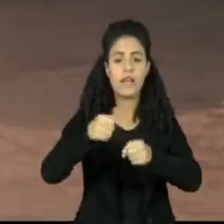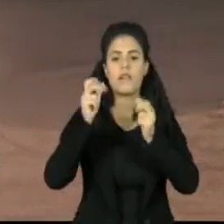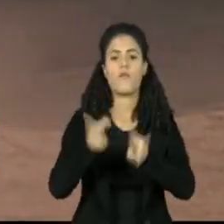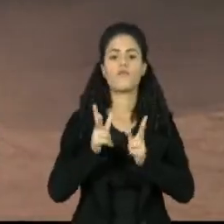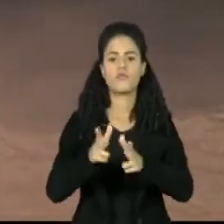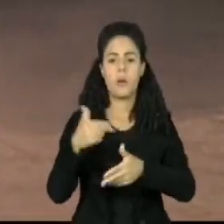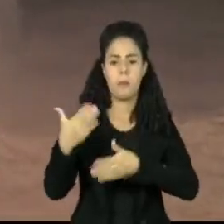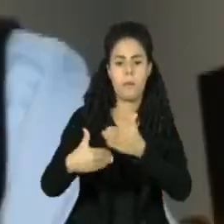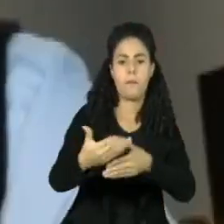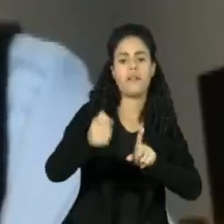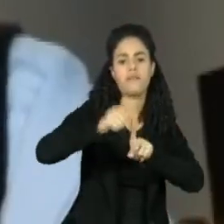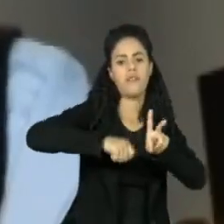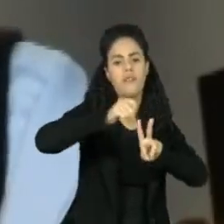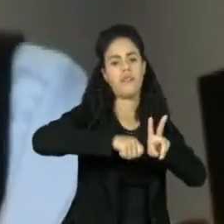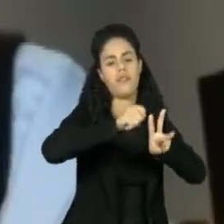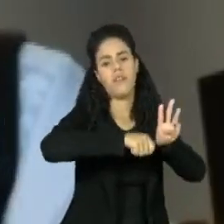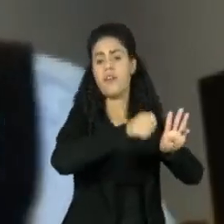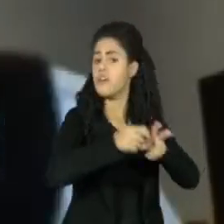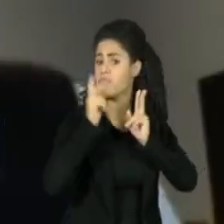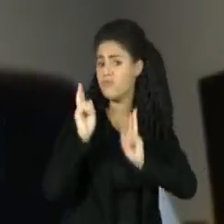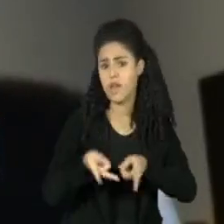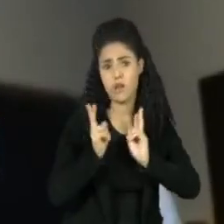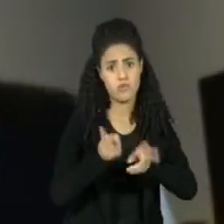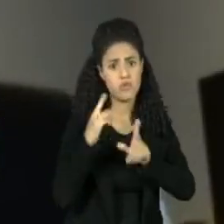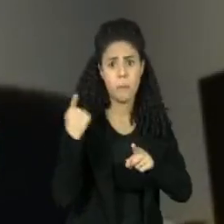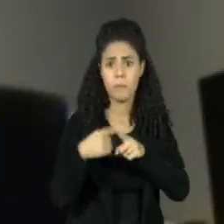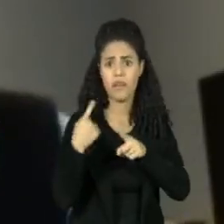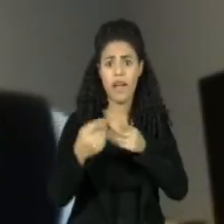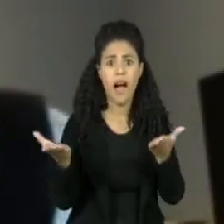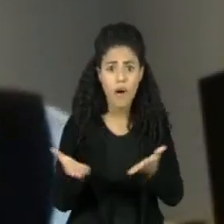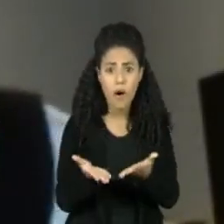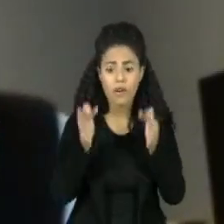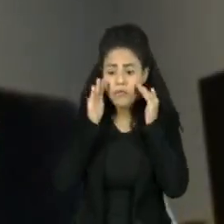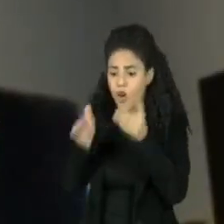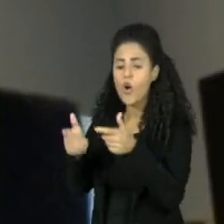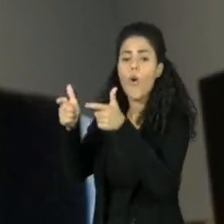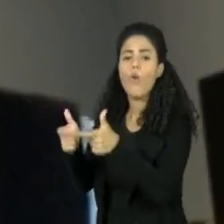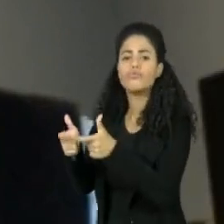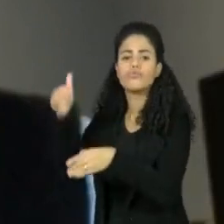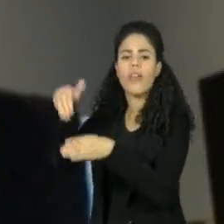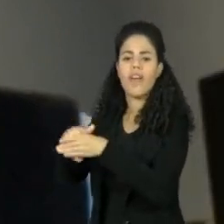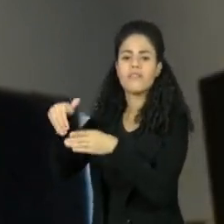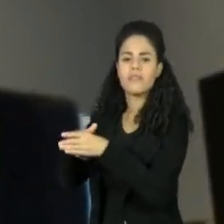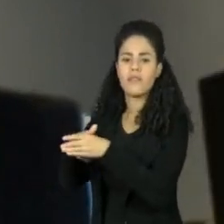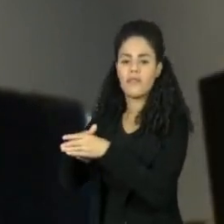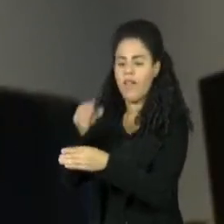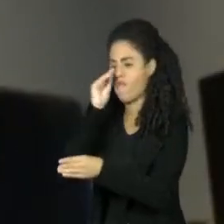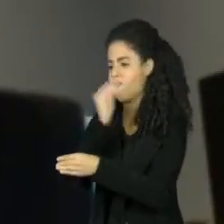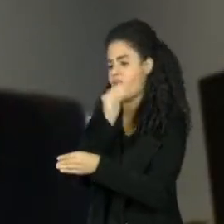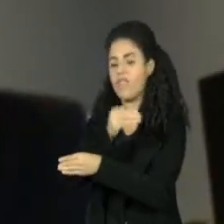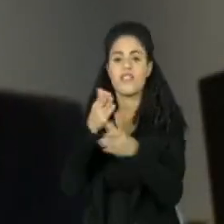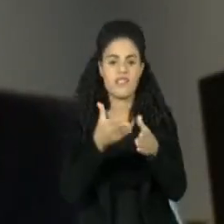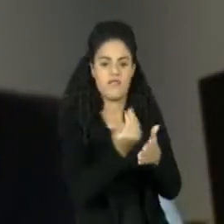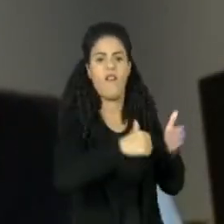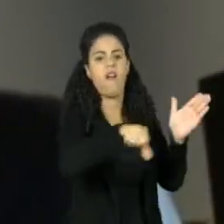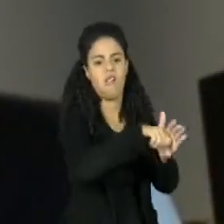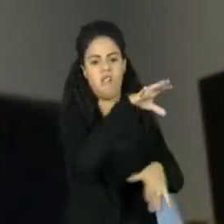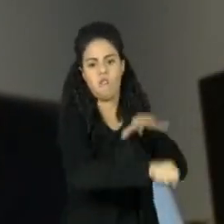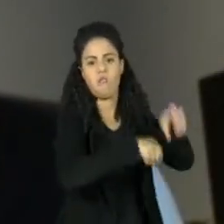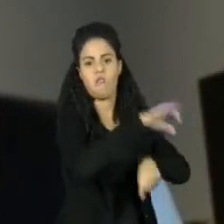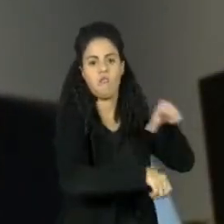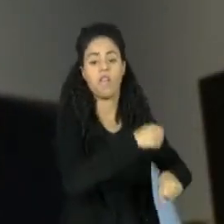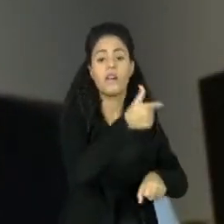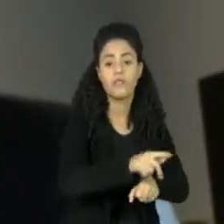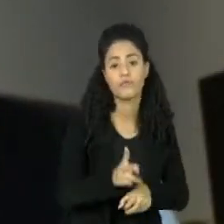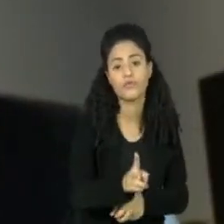próximos meses. O desmatamento aumenta em períodos eleitorais. Via de regra é um período em que se relaxa a fiscalização,